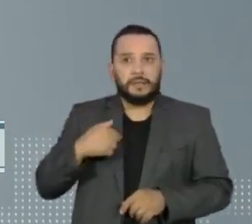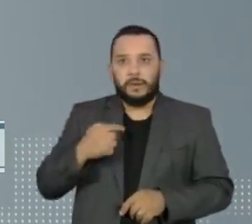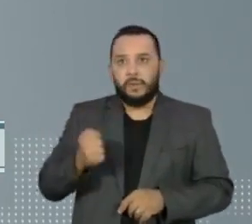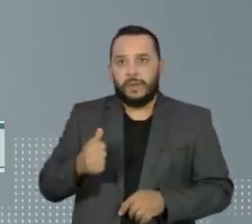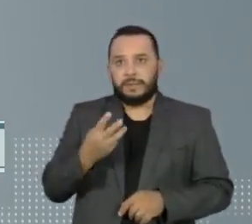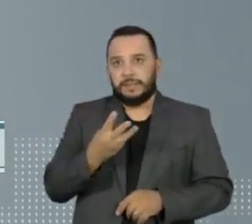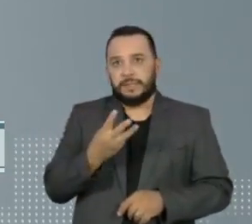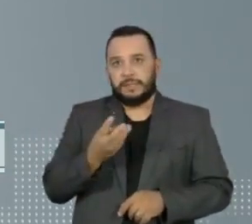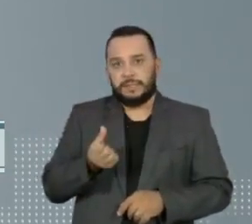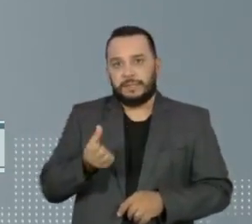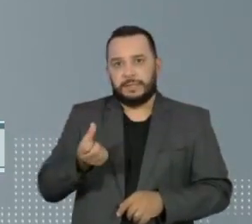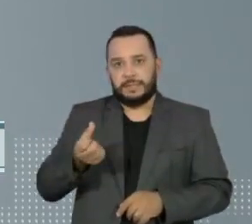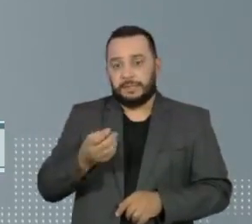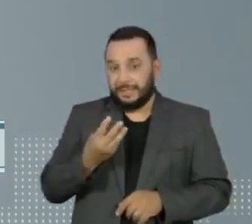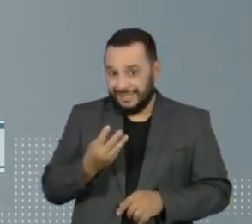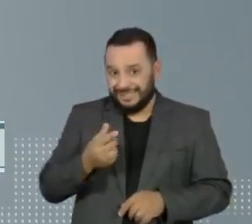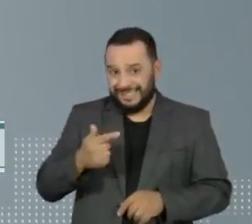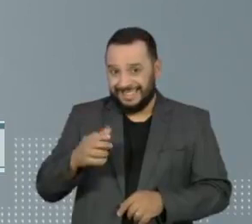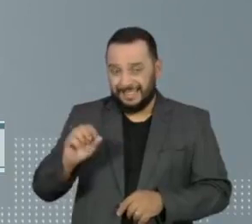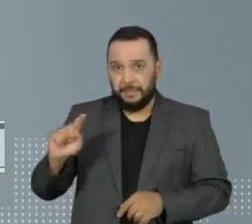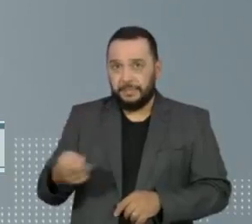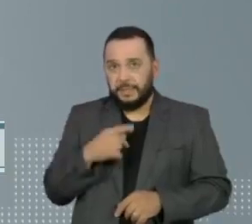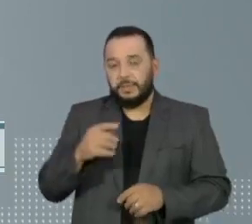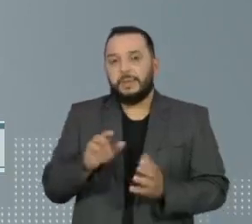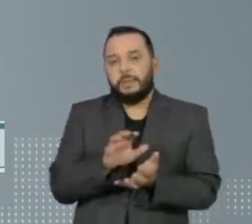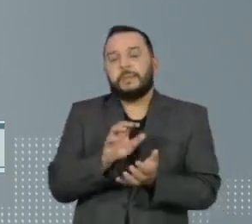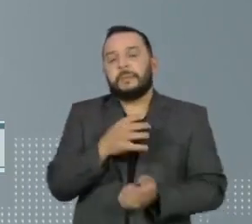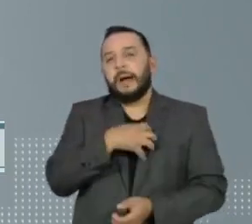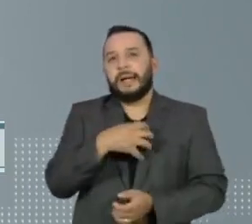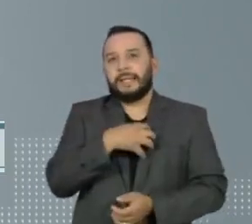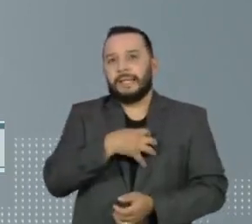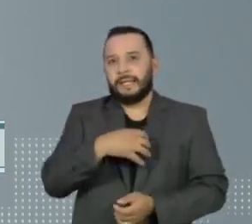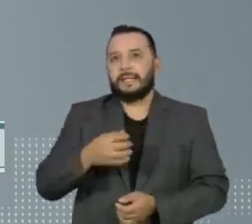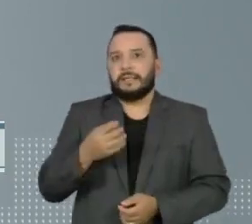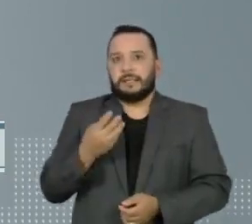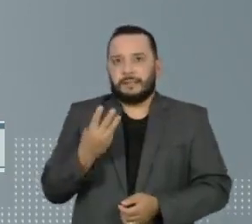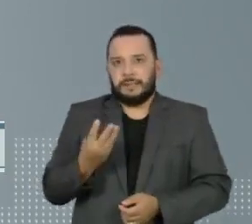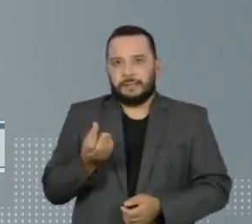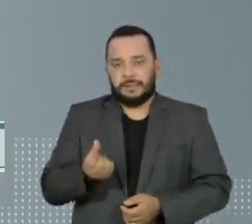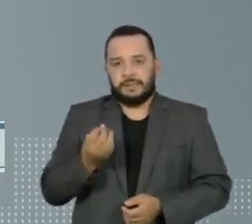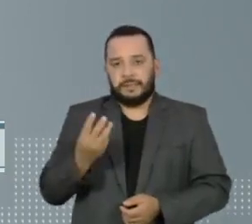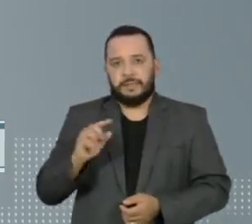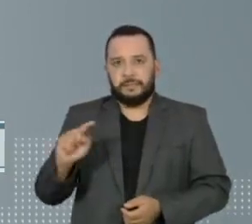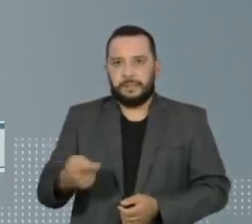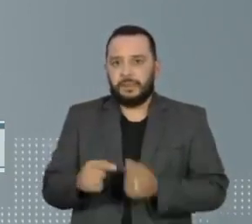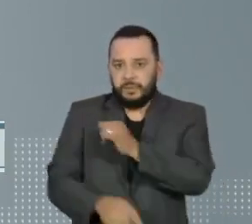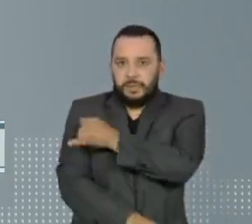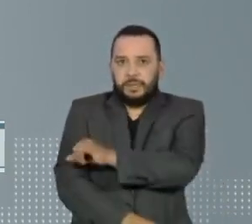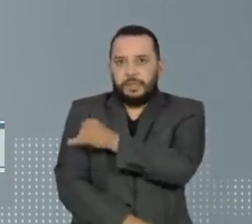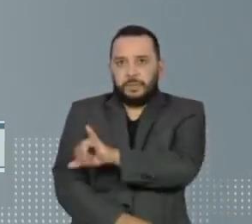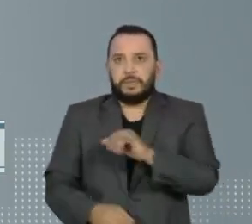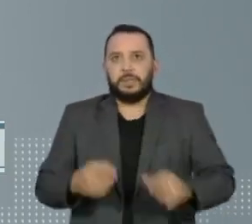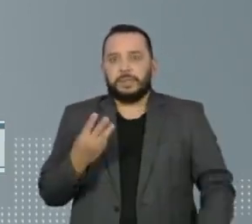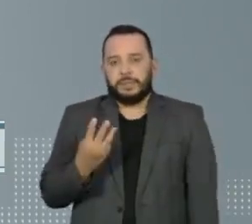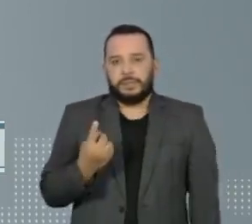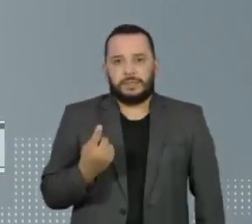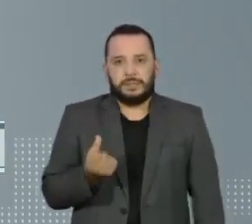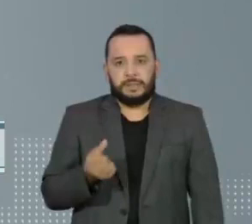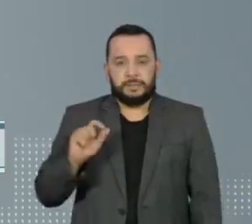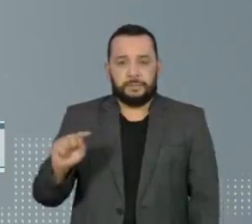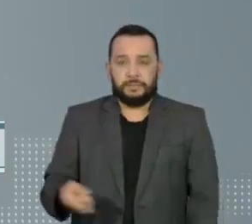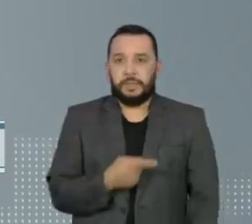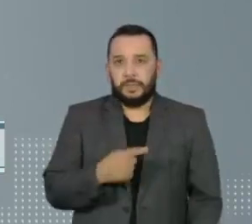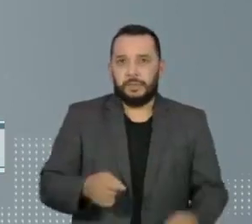quase 370 mil, Bahia, com 363 mil, Rio de Janeiro, com 316 mil